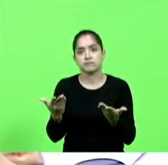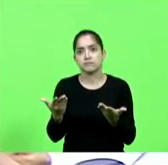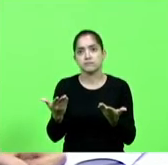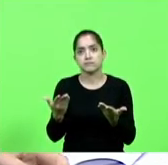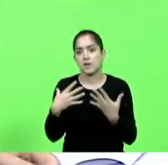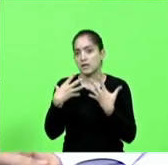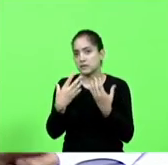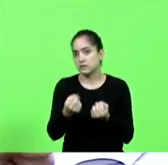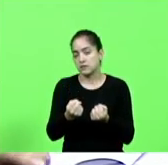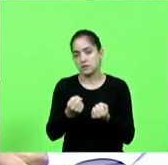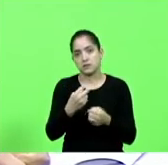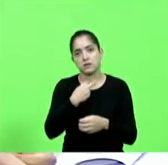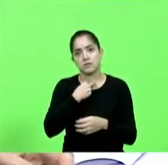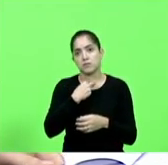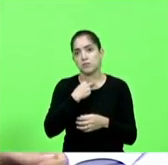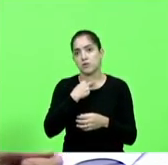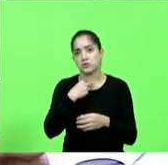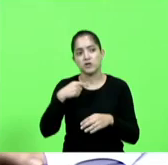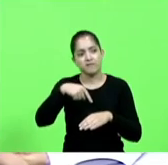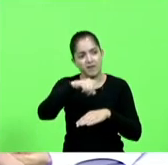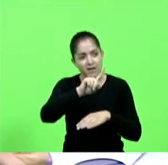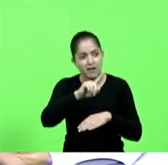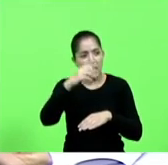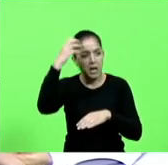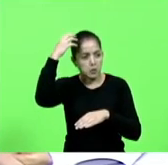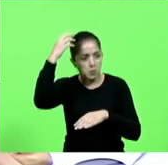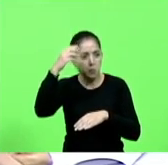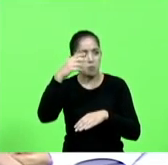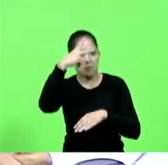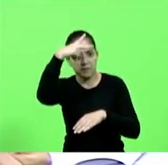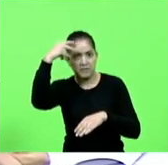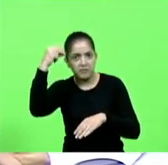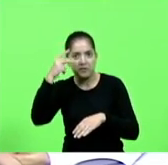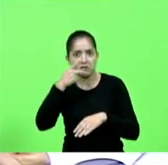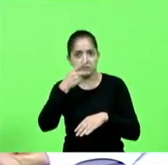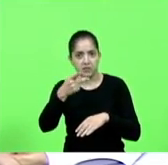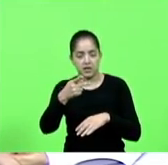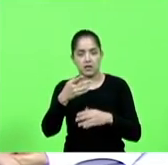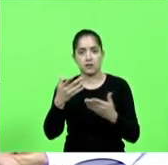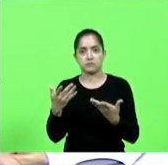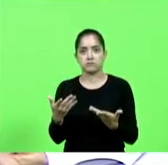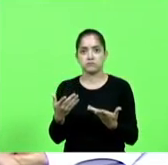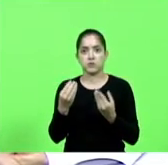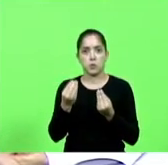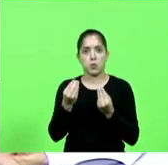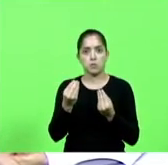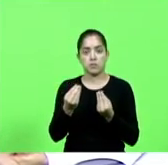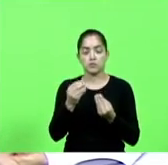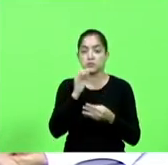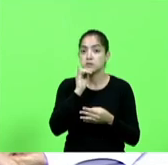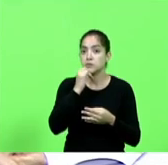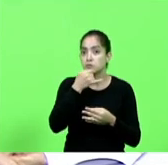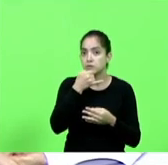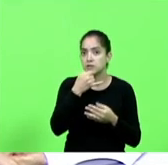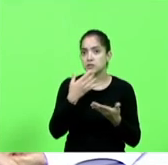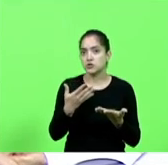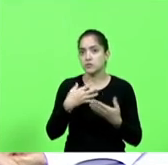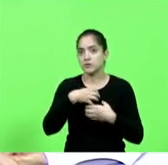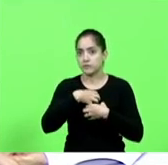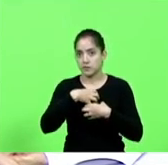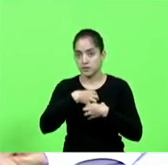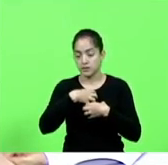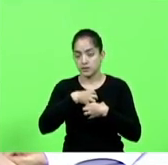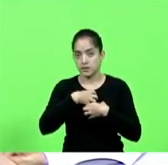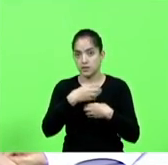aceitar isso, senhor governador, o senhor ir lá culpar os prefeitos que estão chateados, estão tristes, mas fica aqui a minha solidariedade